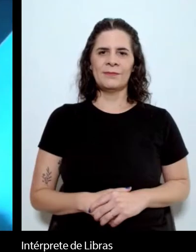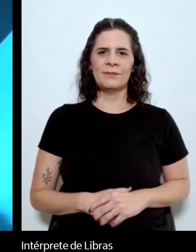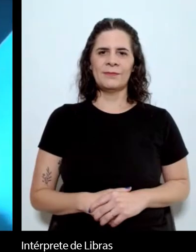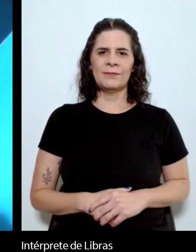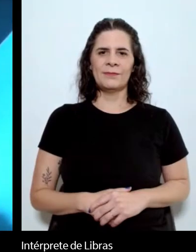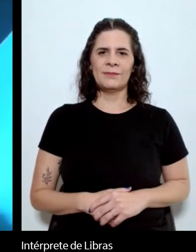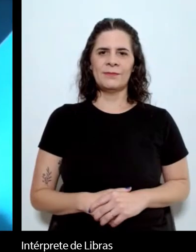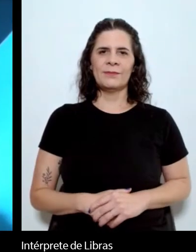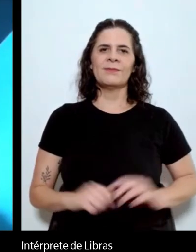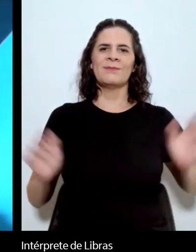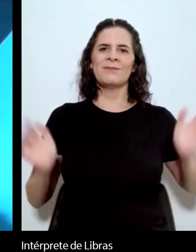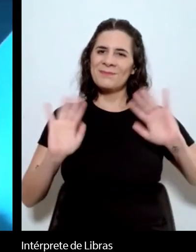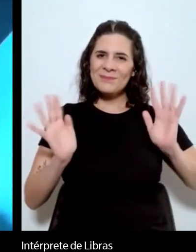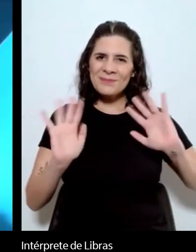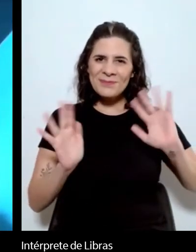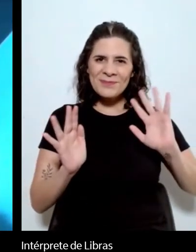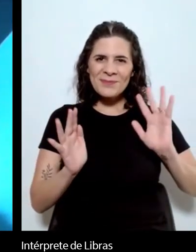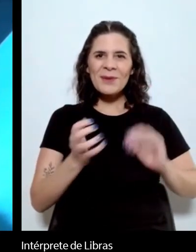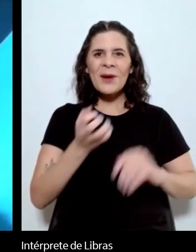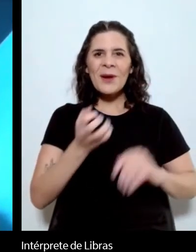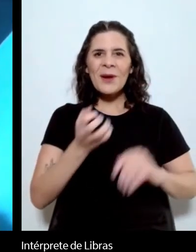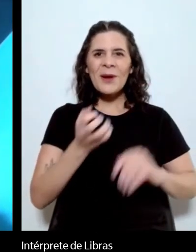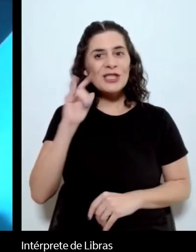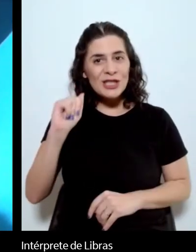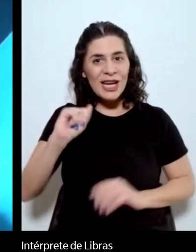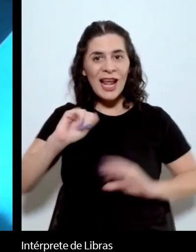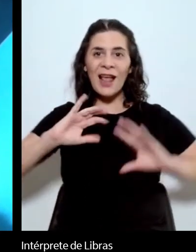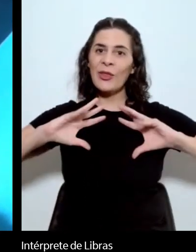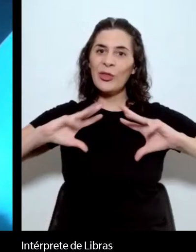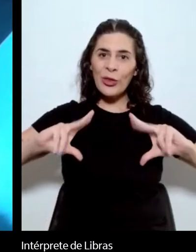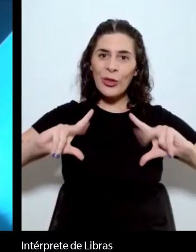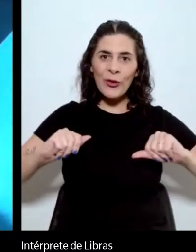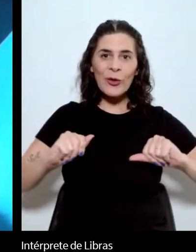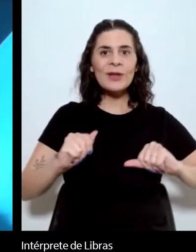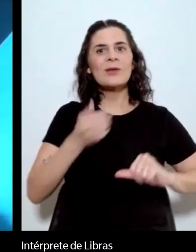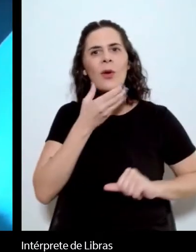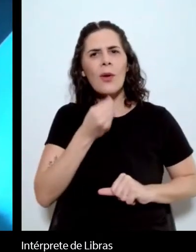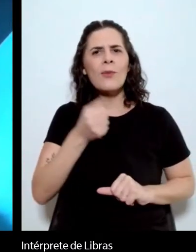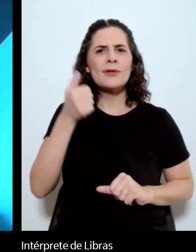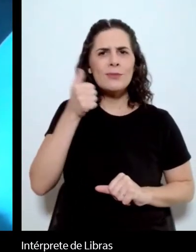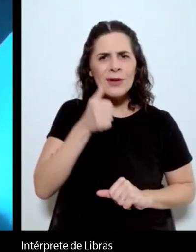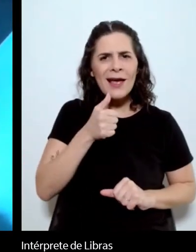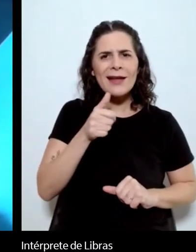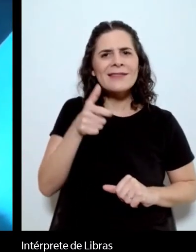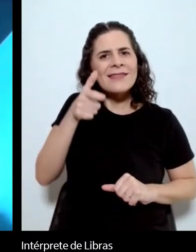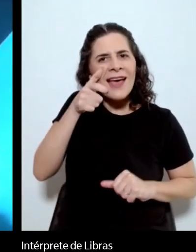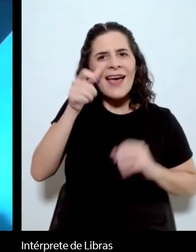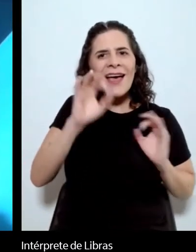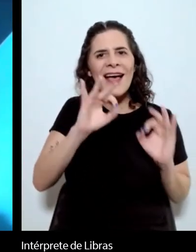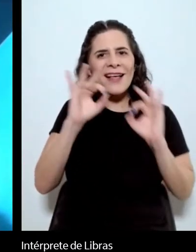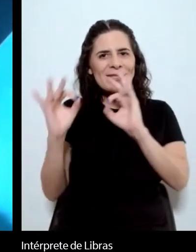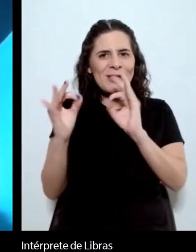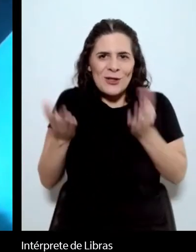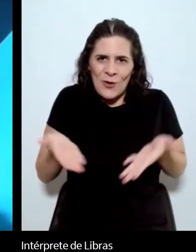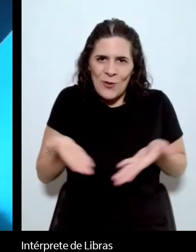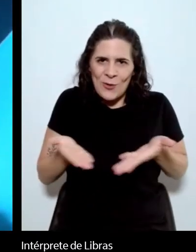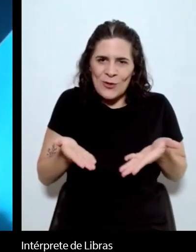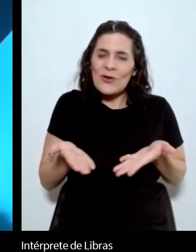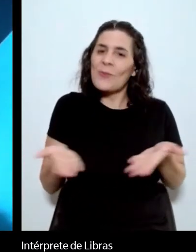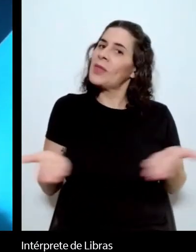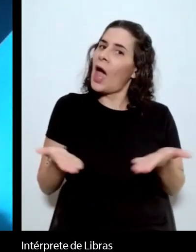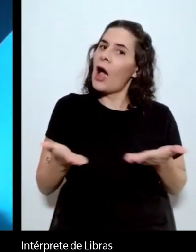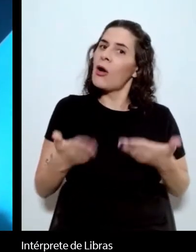Bom dia a todos e a todas que nos acompanham neste momento. Nós inauguramos